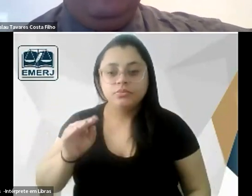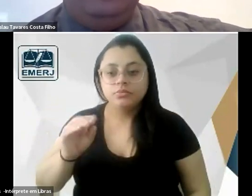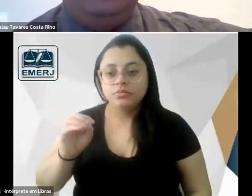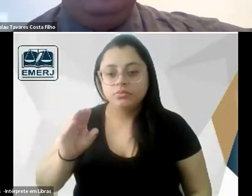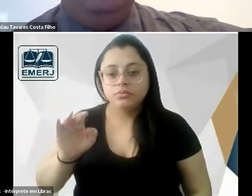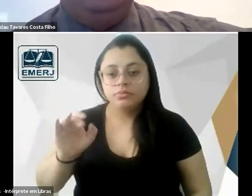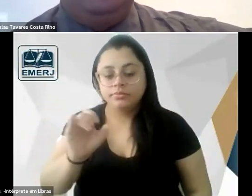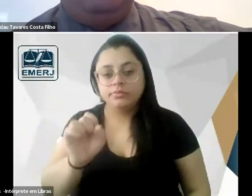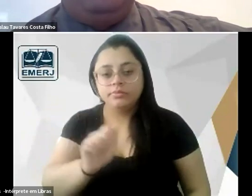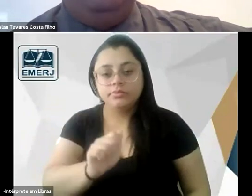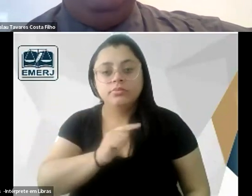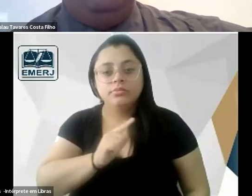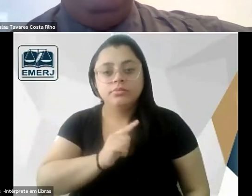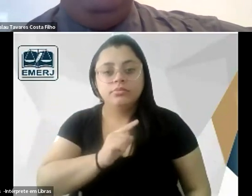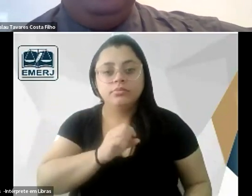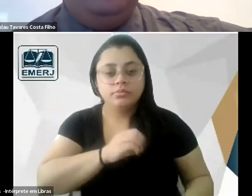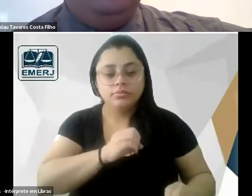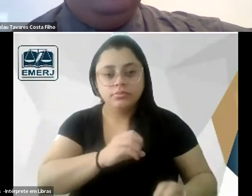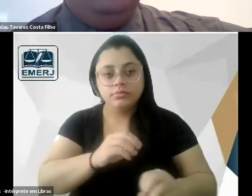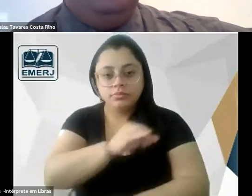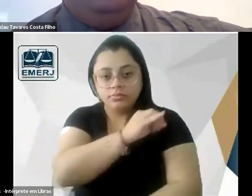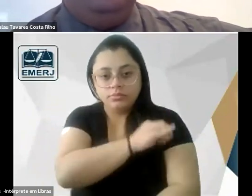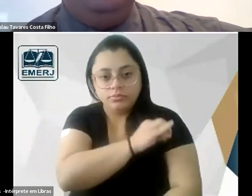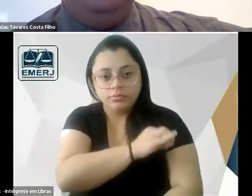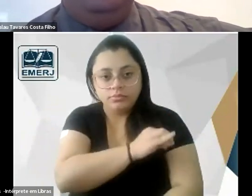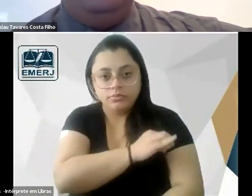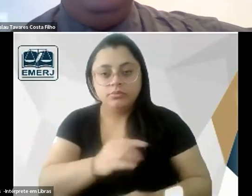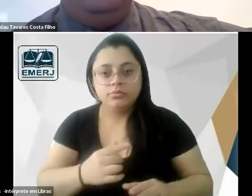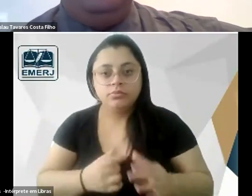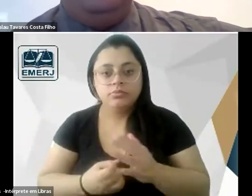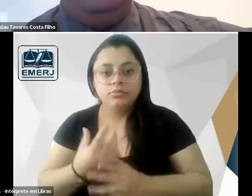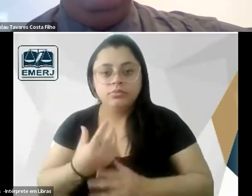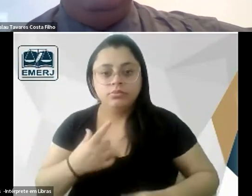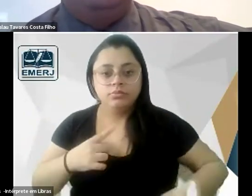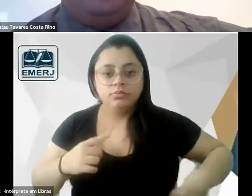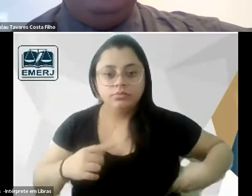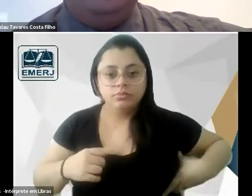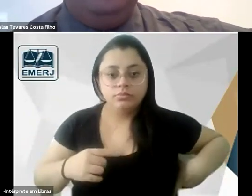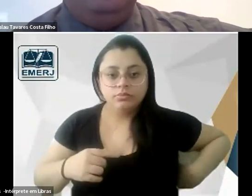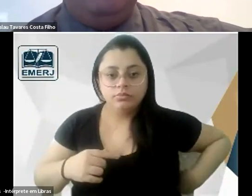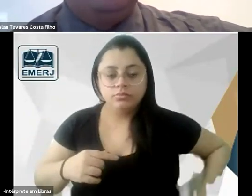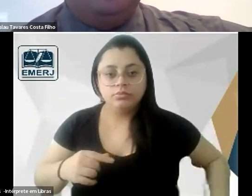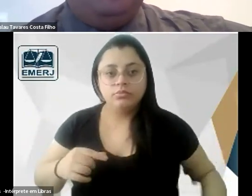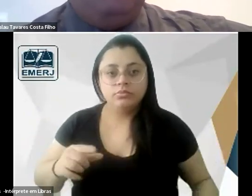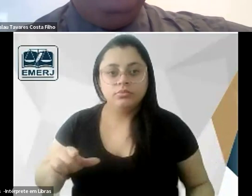vai ensinar no Rio de Janeiro Abelardo Lobo e o professor Carlos Direito é professor de direito romano